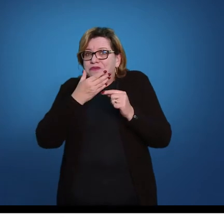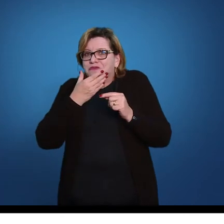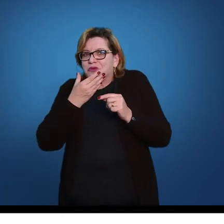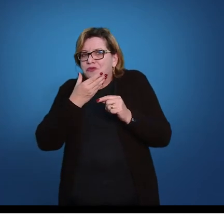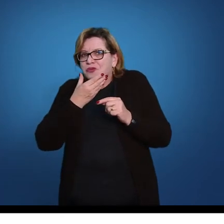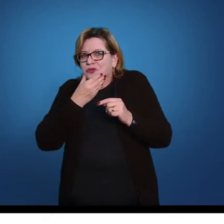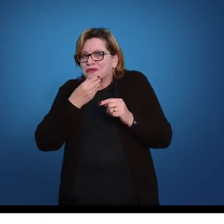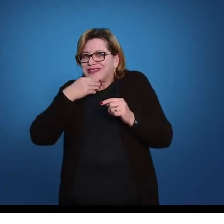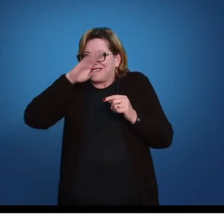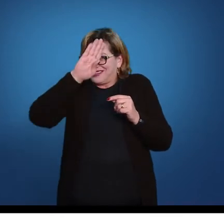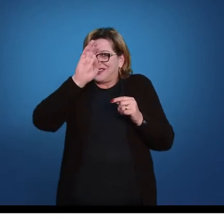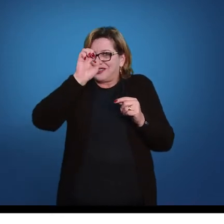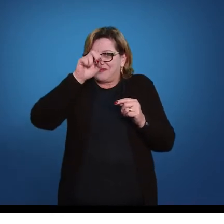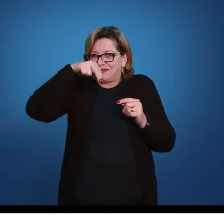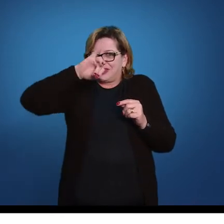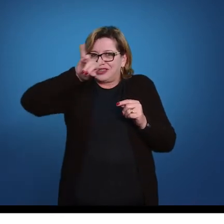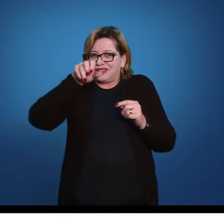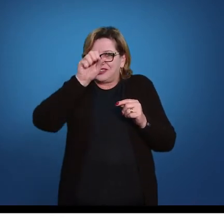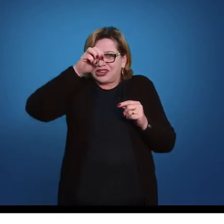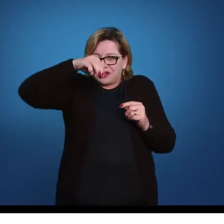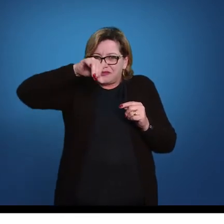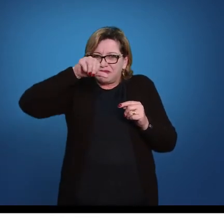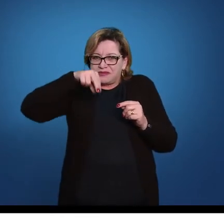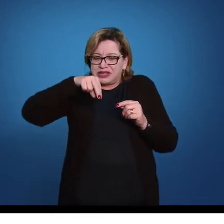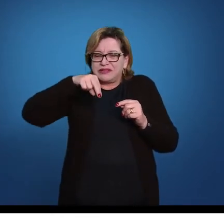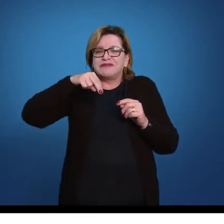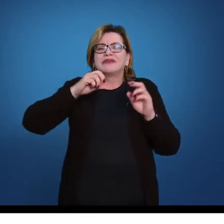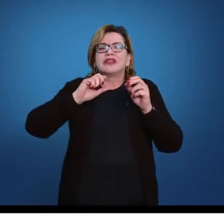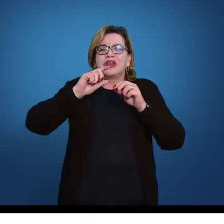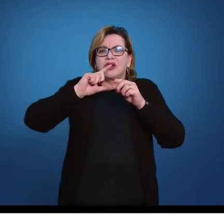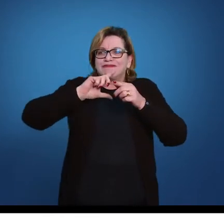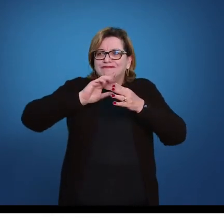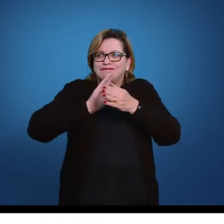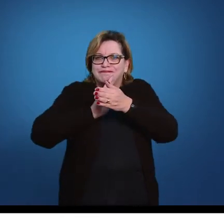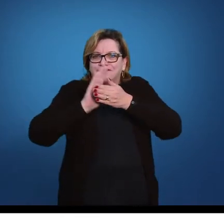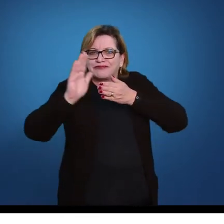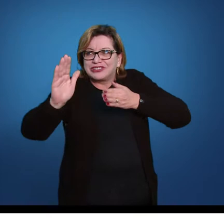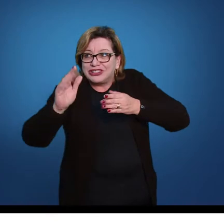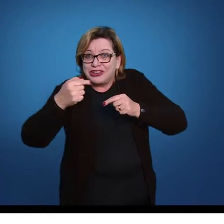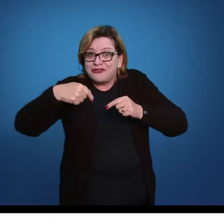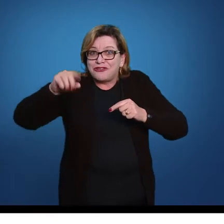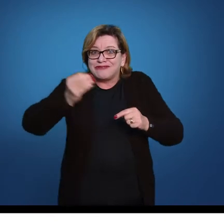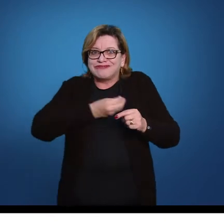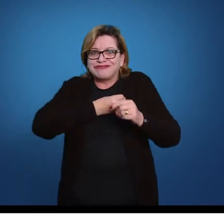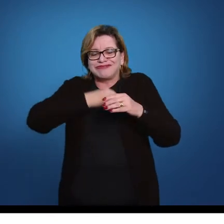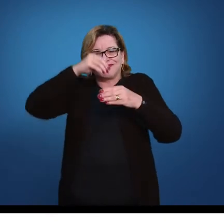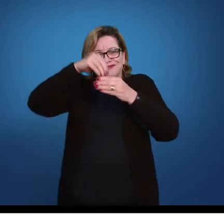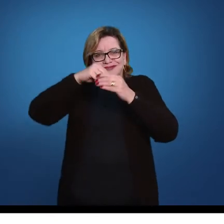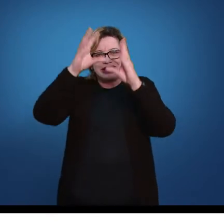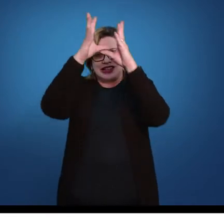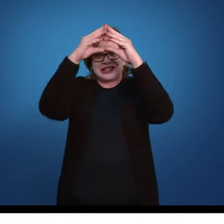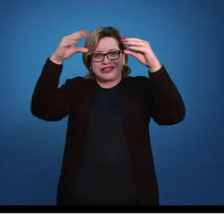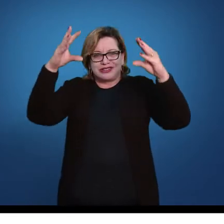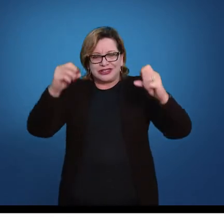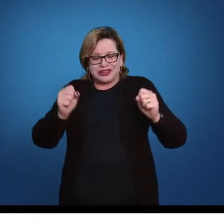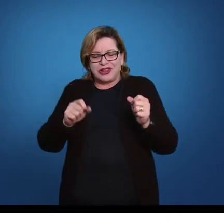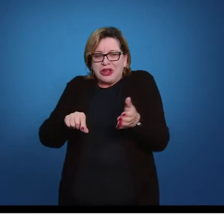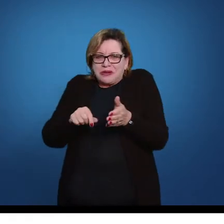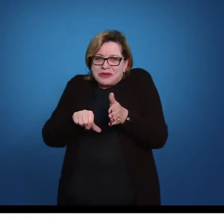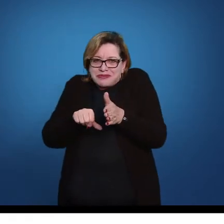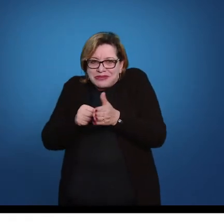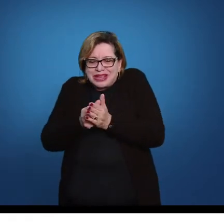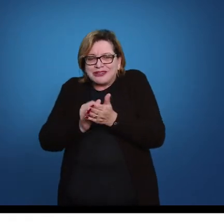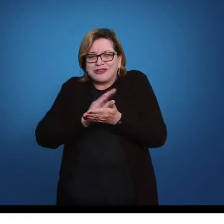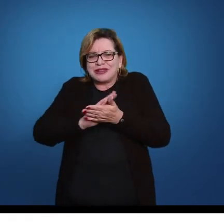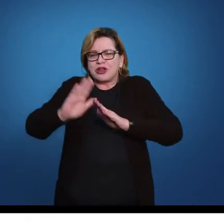onde morava e foi viver no circo. Começou lavando cavalos e servindo de copeiro para o